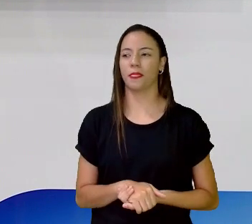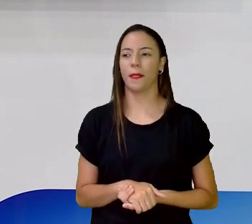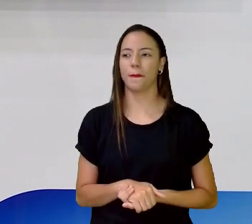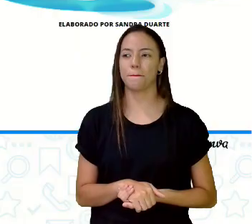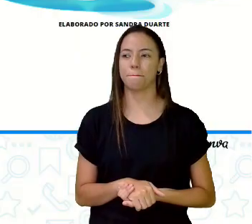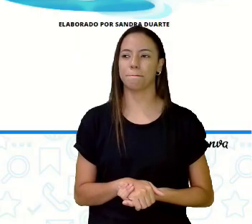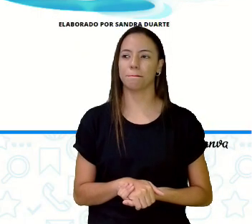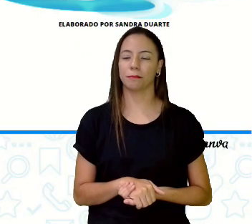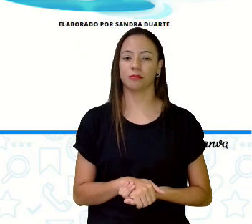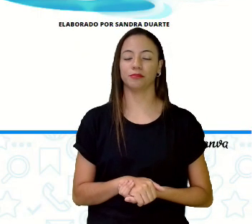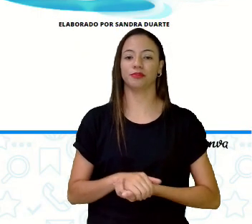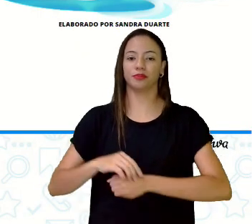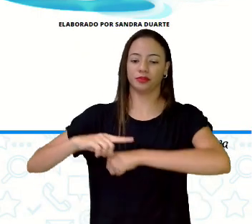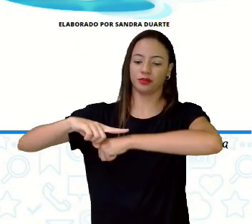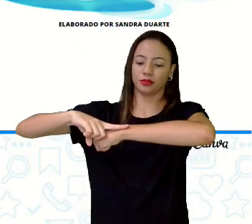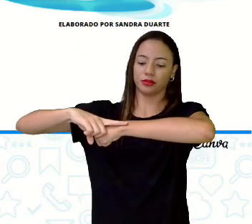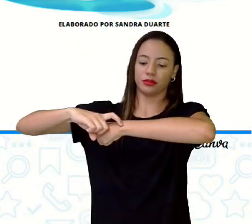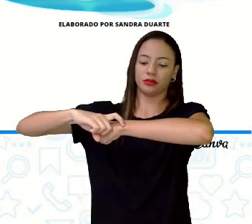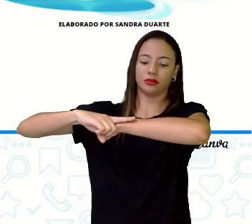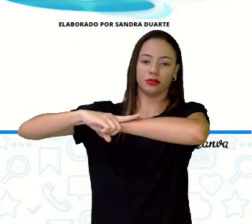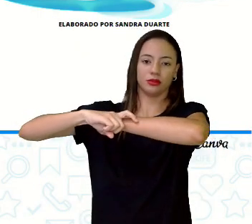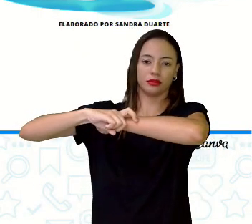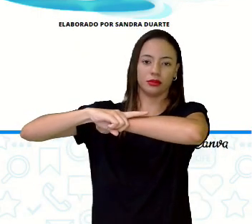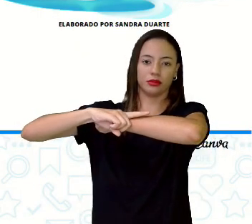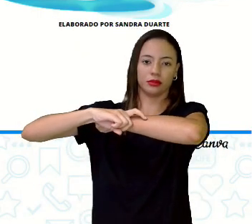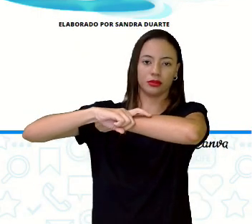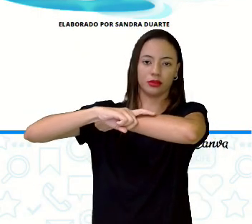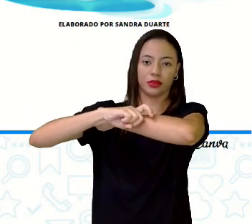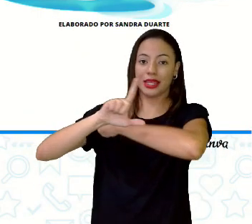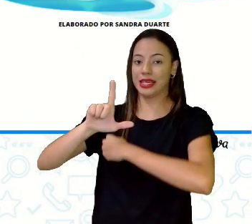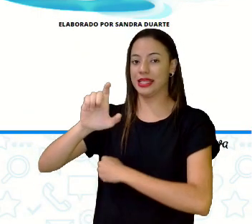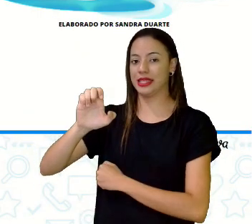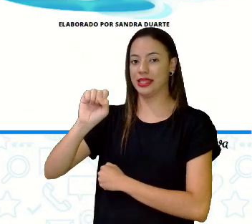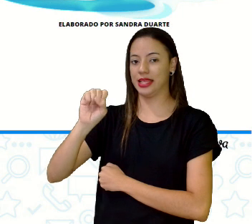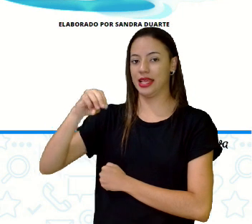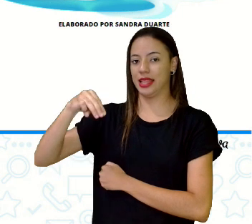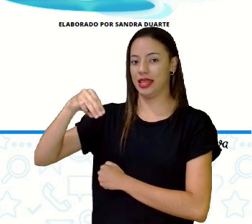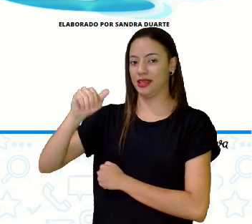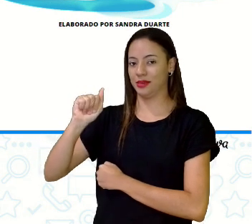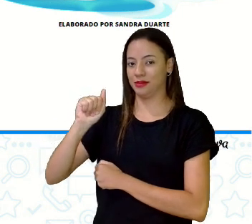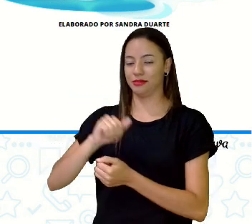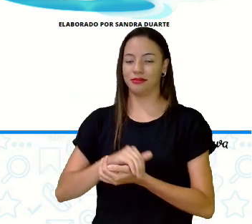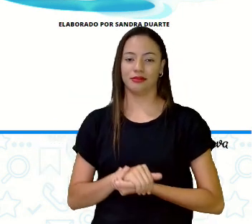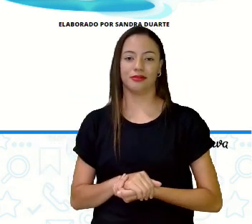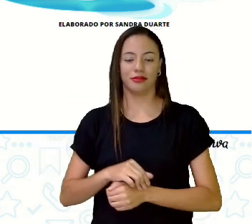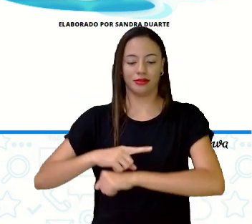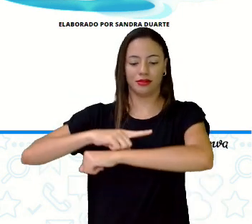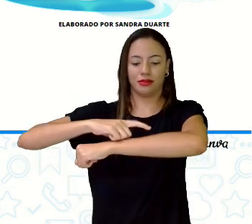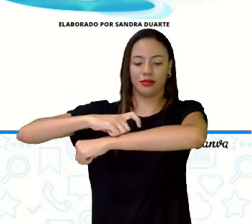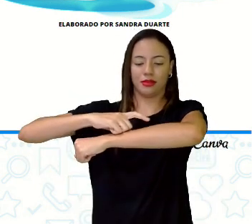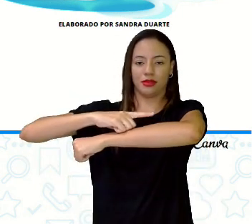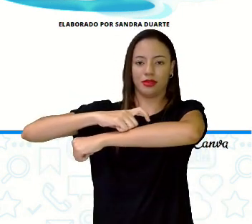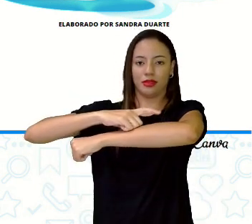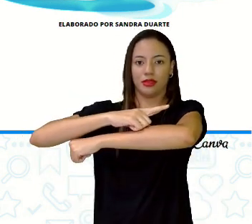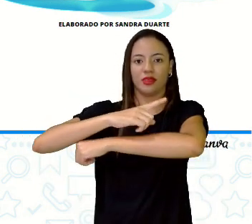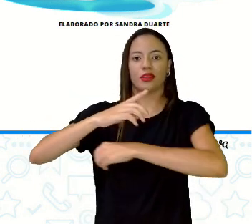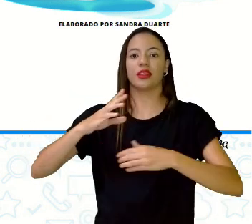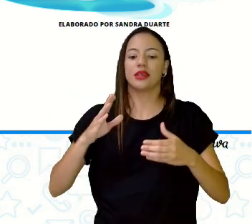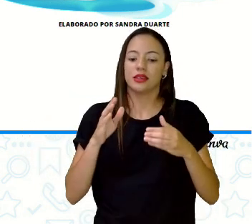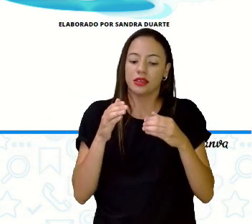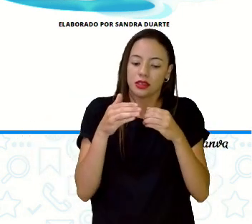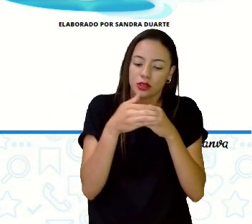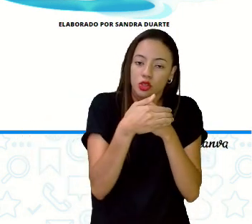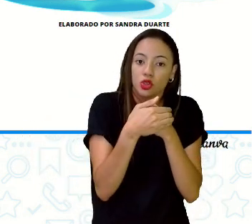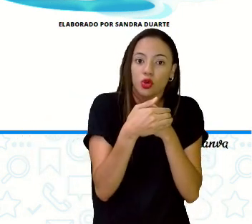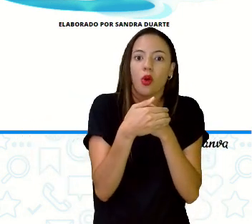Deixa eu ver. As lesmas. Olha que legal. Lesmas. Podem se esconder em sua concha